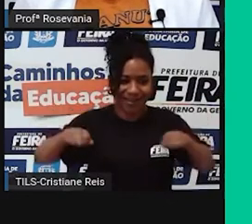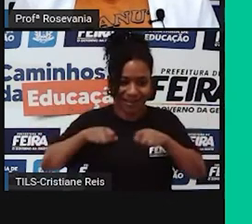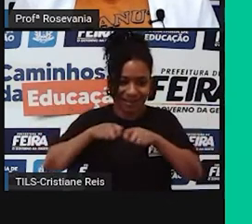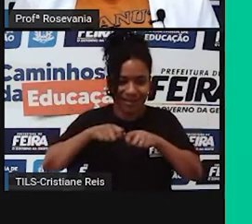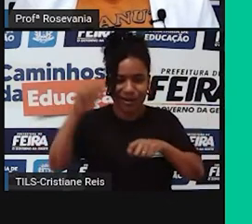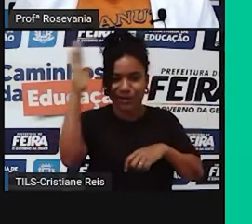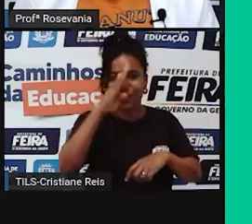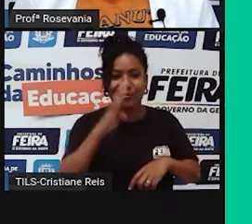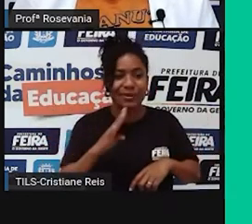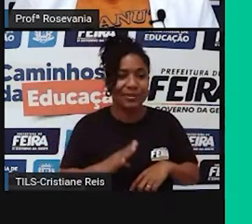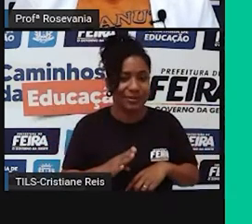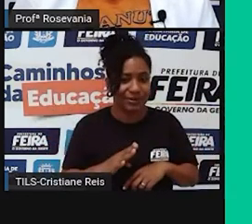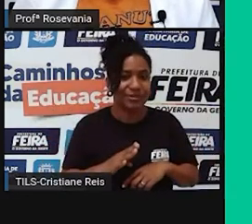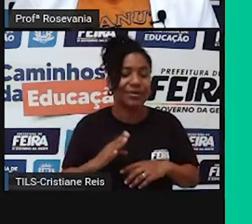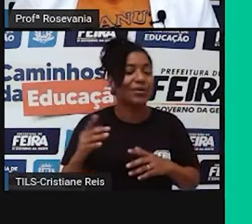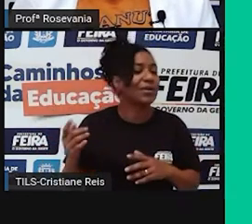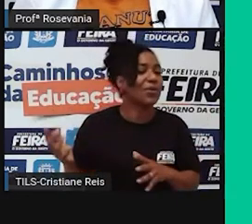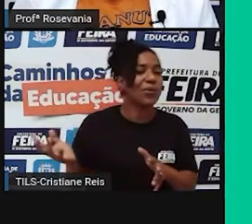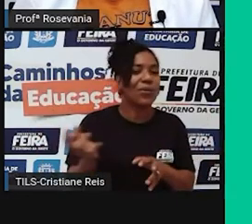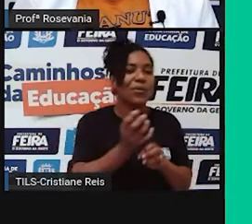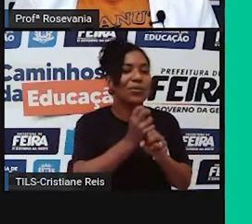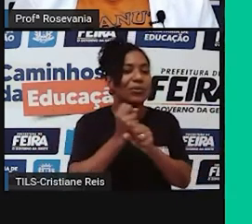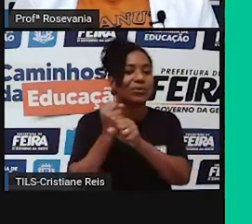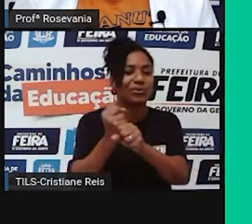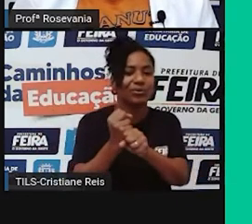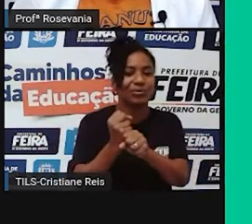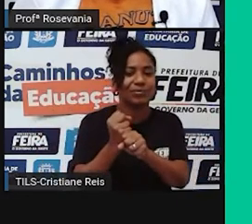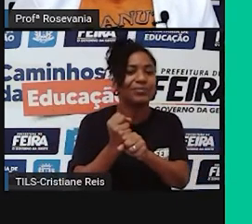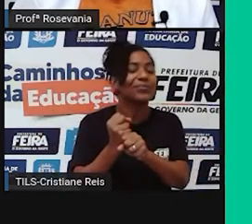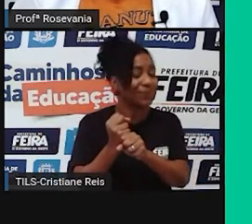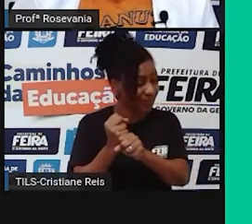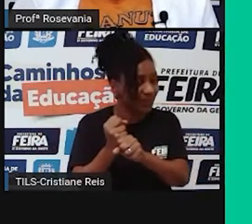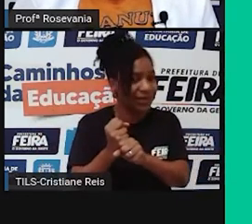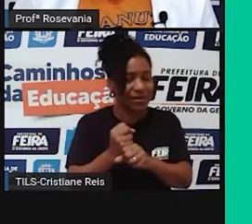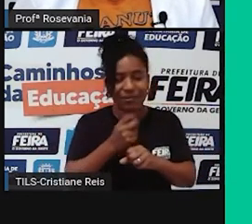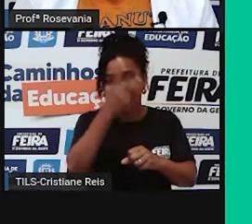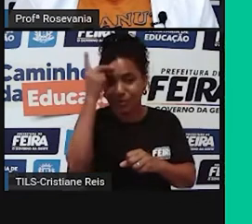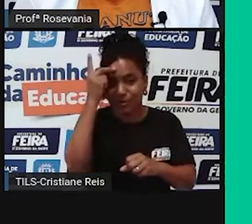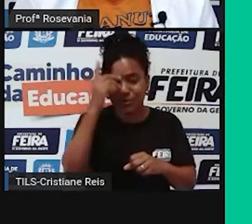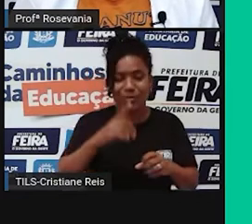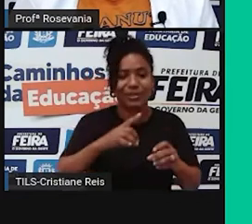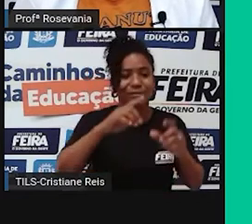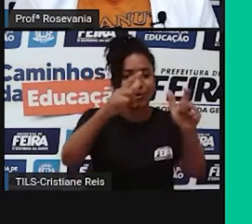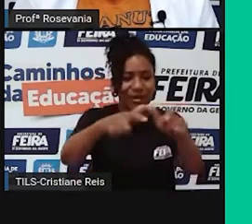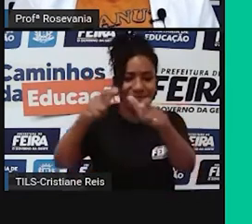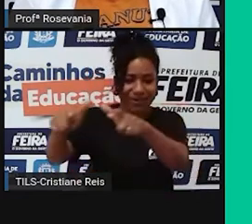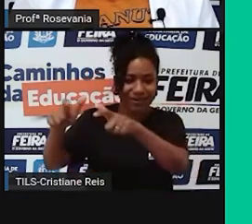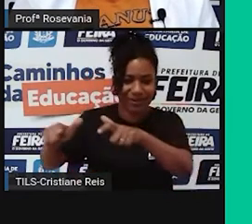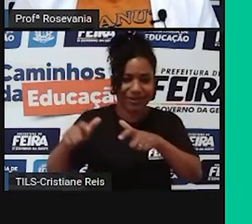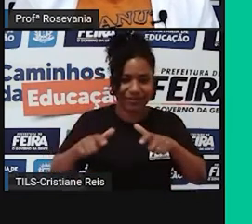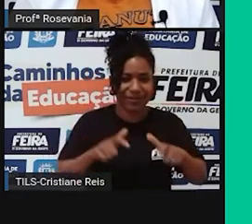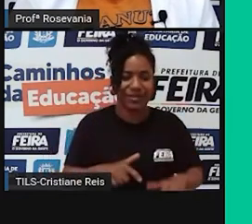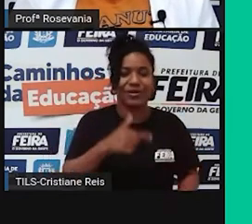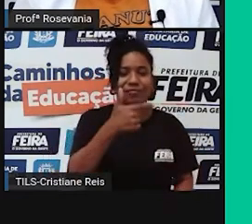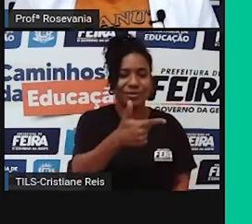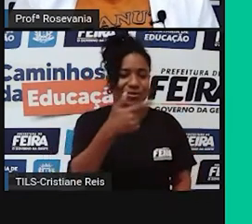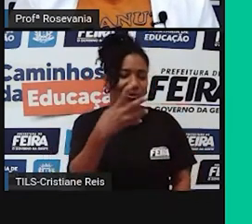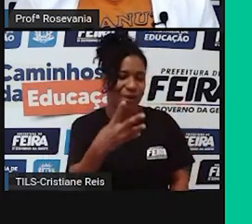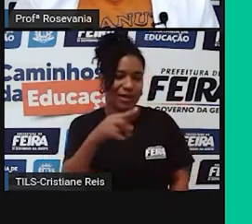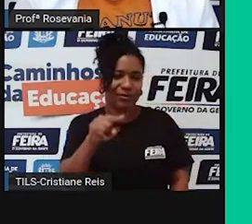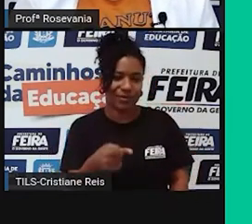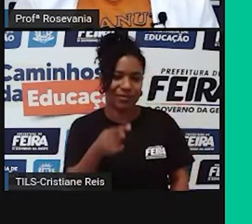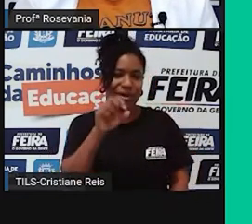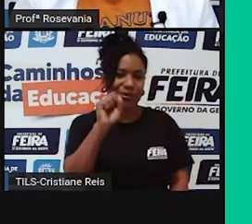demográfica, né, que é essa população relativa, eu tenho uma densidade demográfica de 24